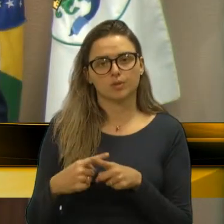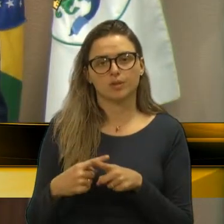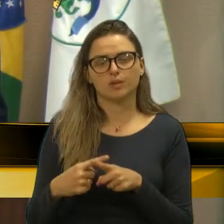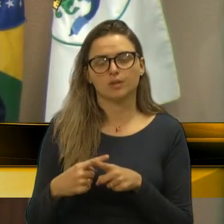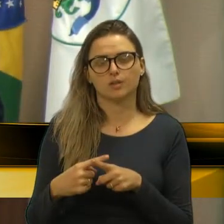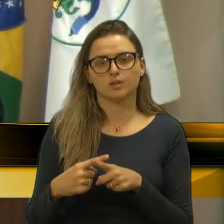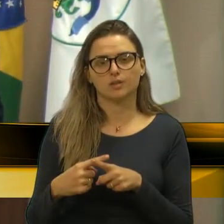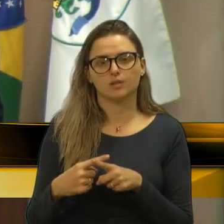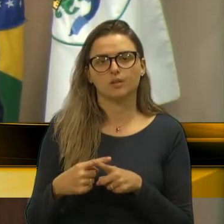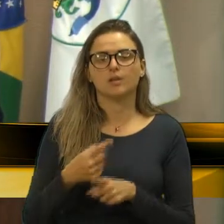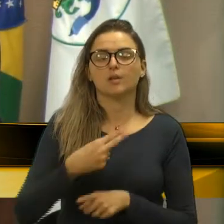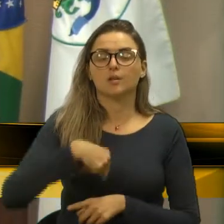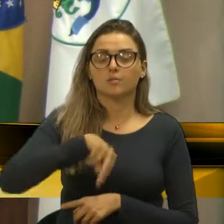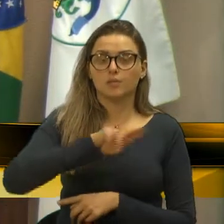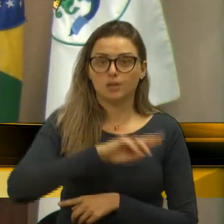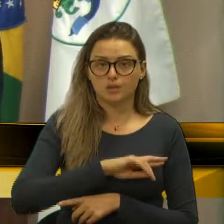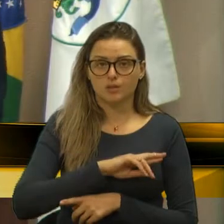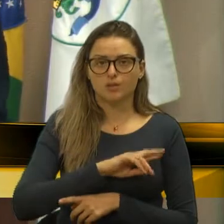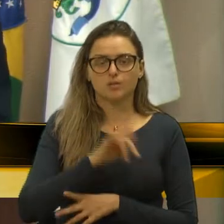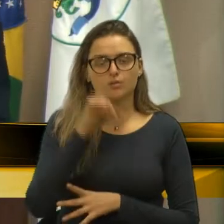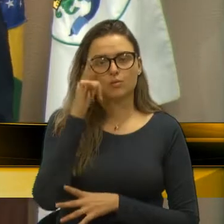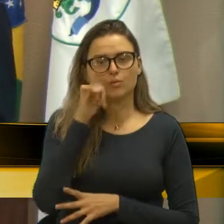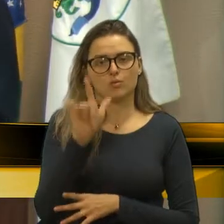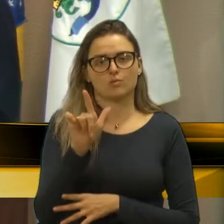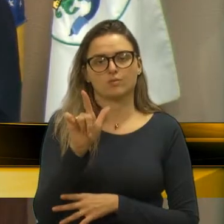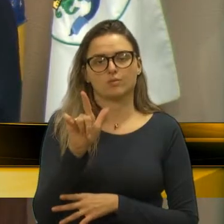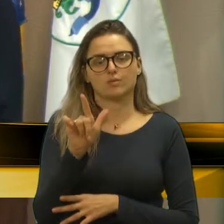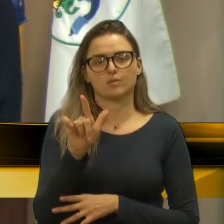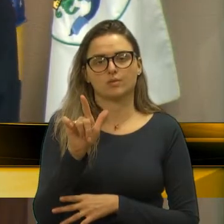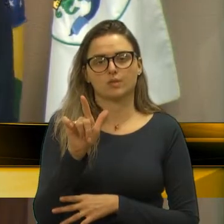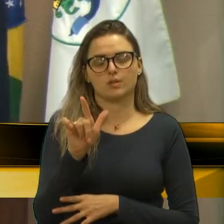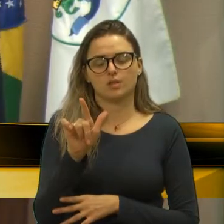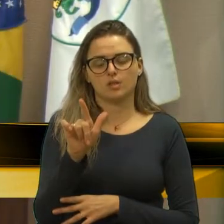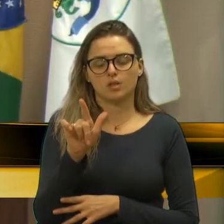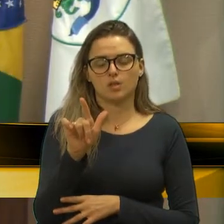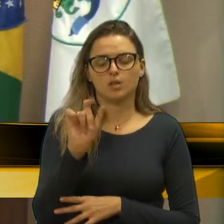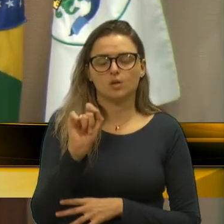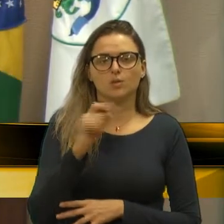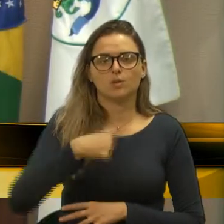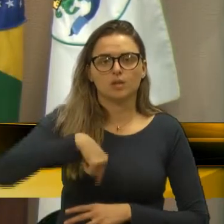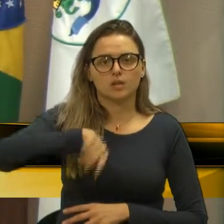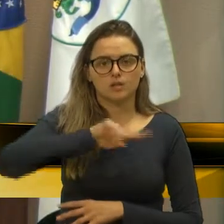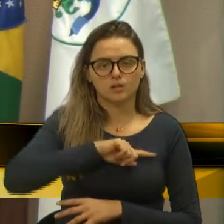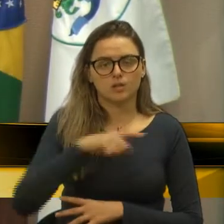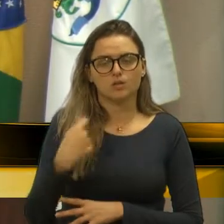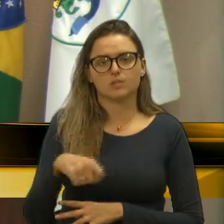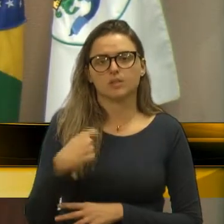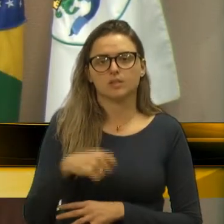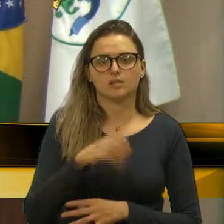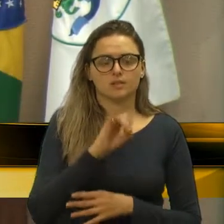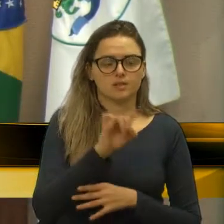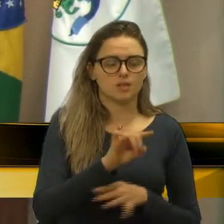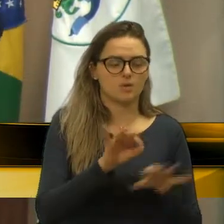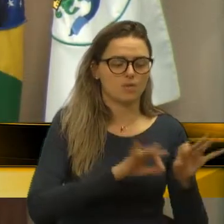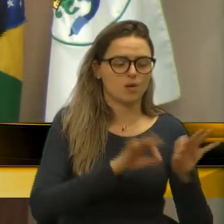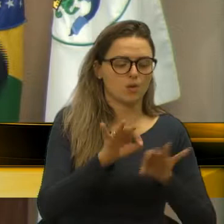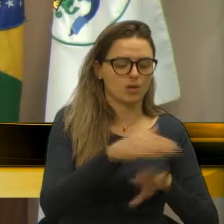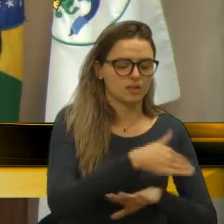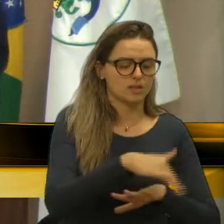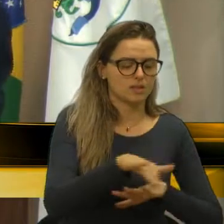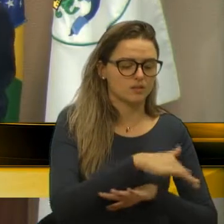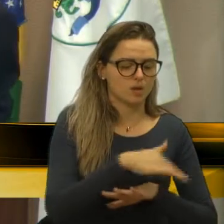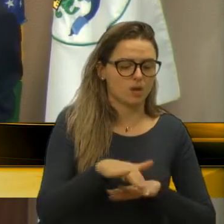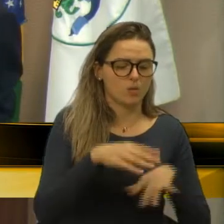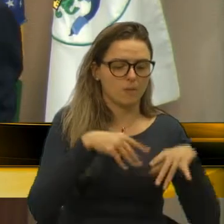para nós alcançar o que nós precisamos, seja um patrulhamento, seja um cascalhamento, seja